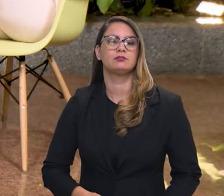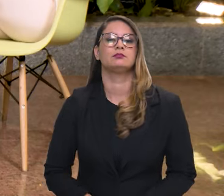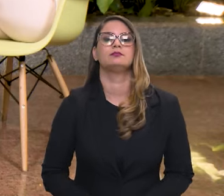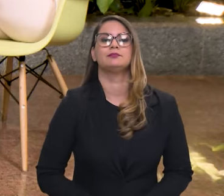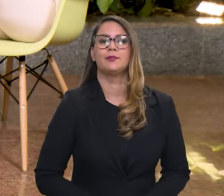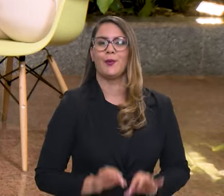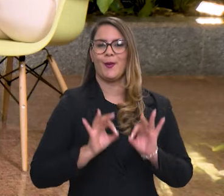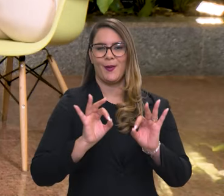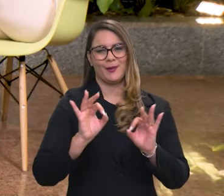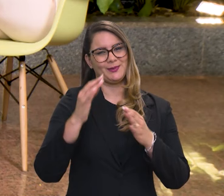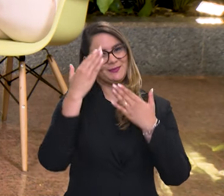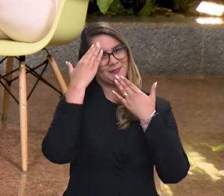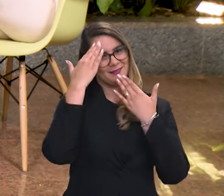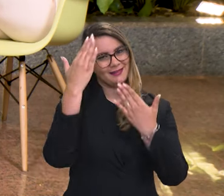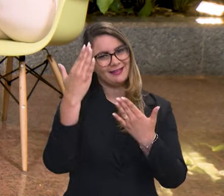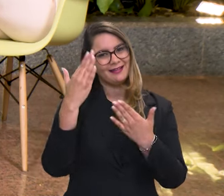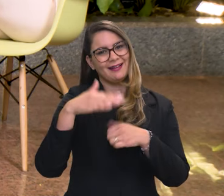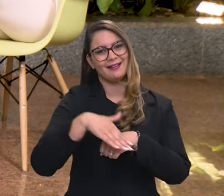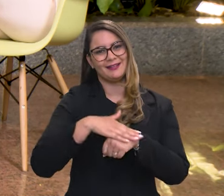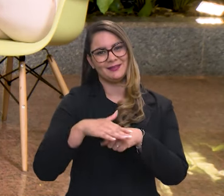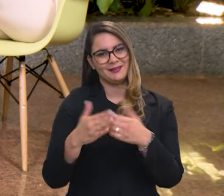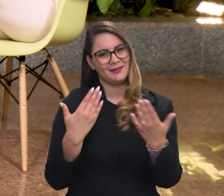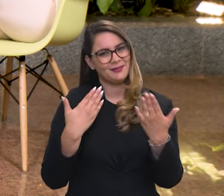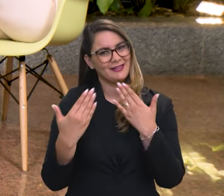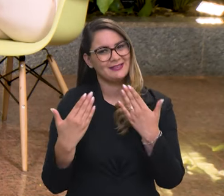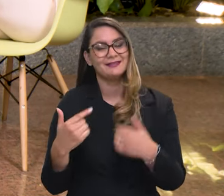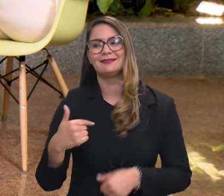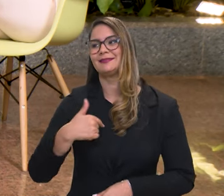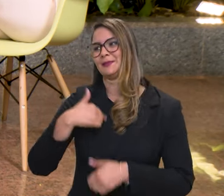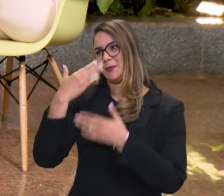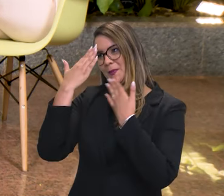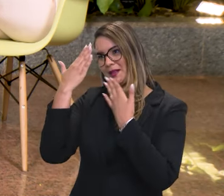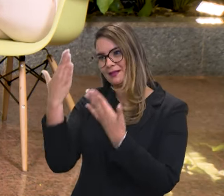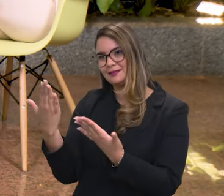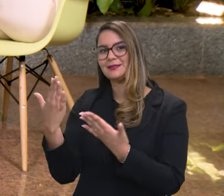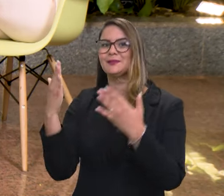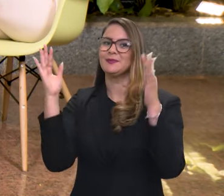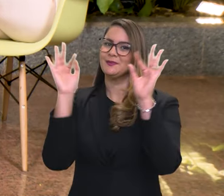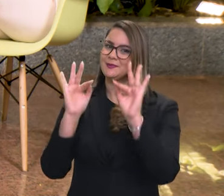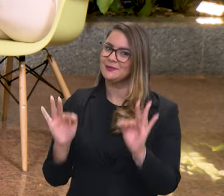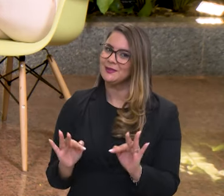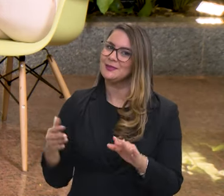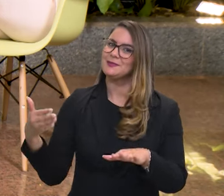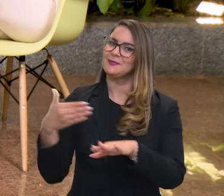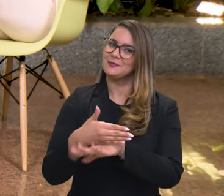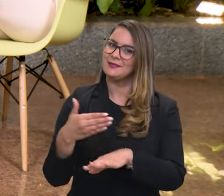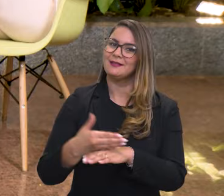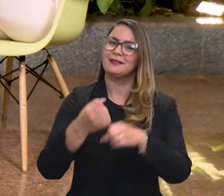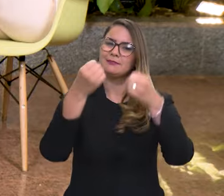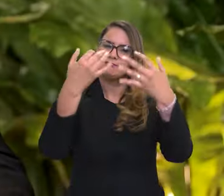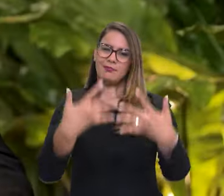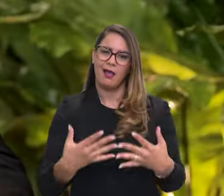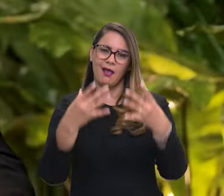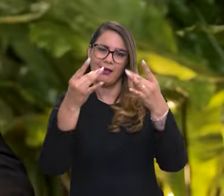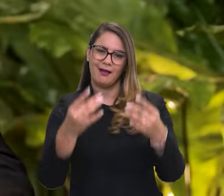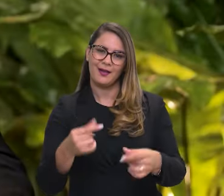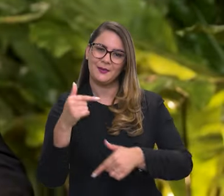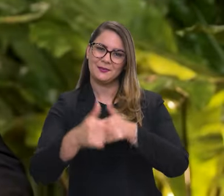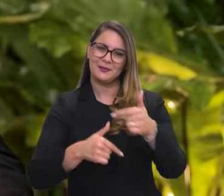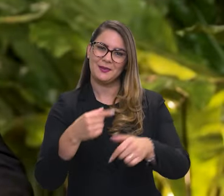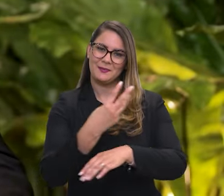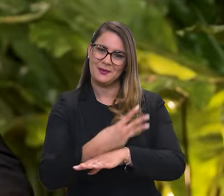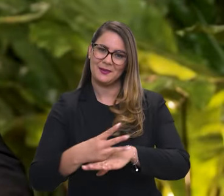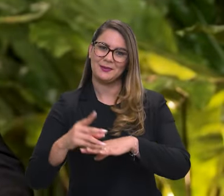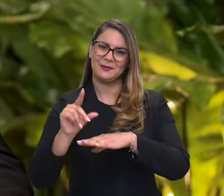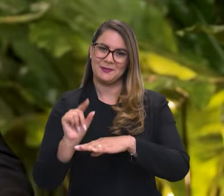decisão. Perfeito. Presidente, muito obrigada por essa conversa. Eu que agradeço. Estou muito feliz de estar podendo prestar conta do